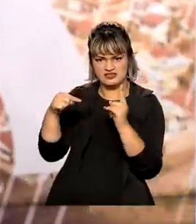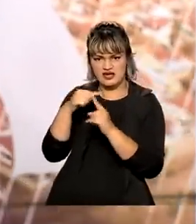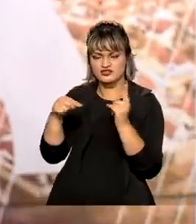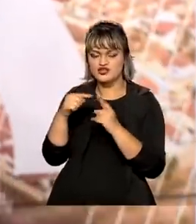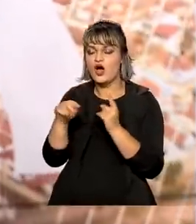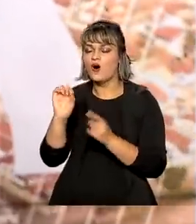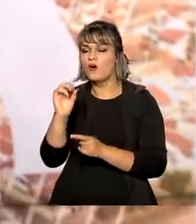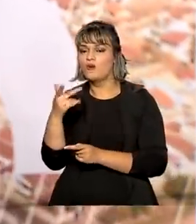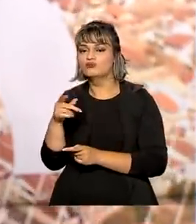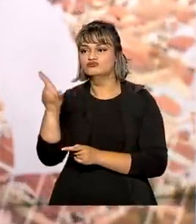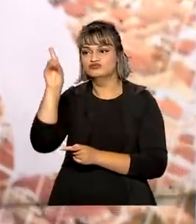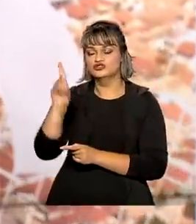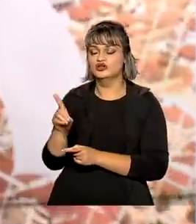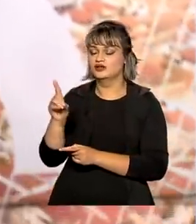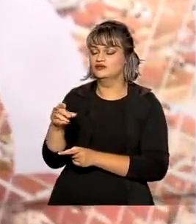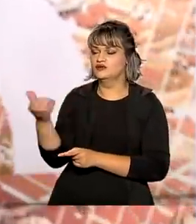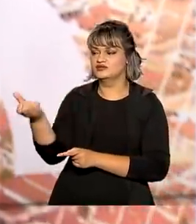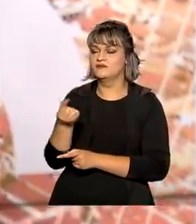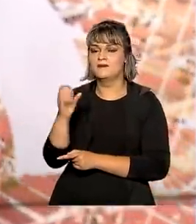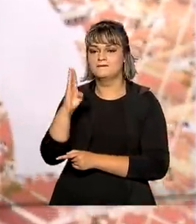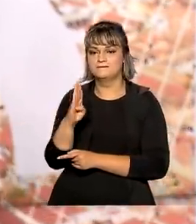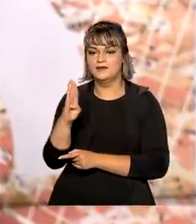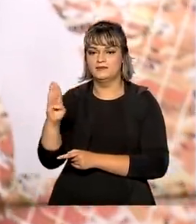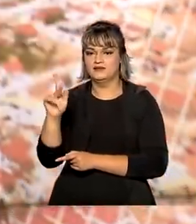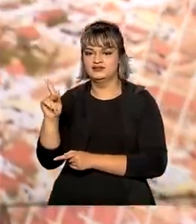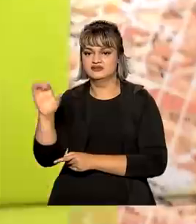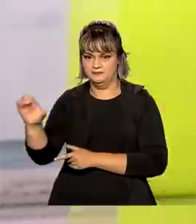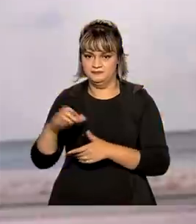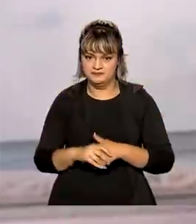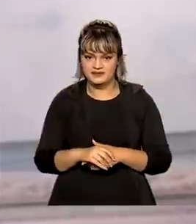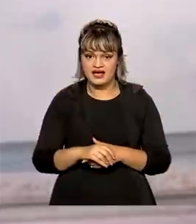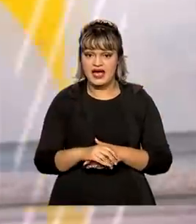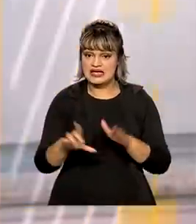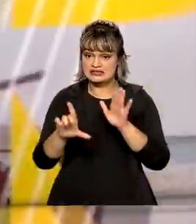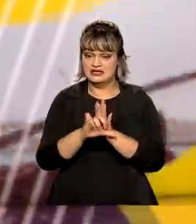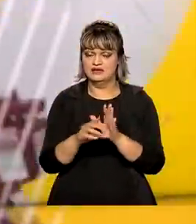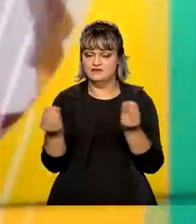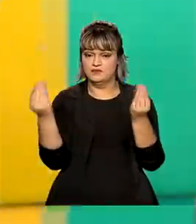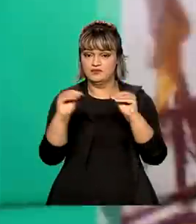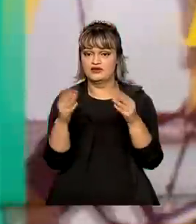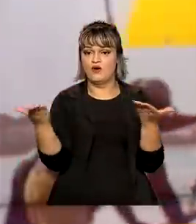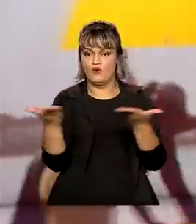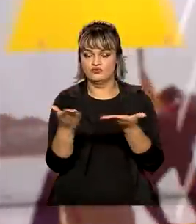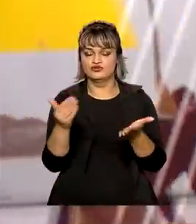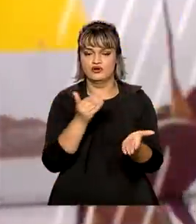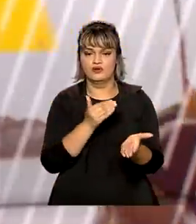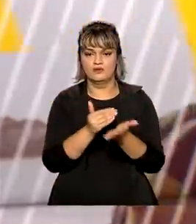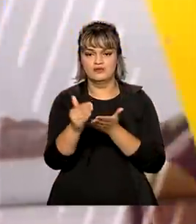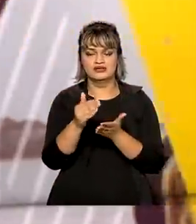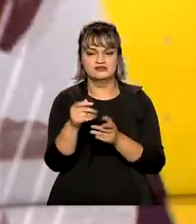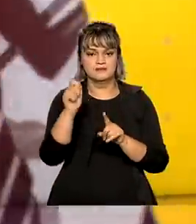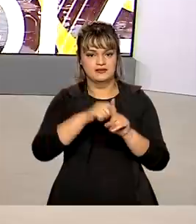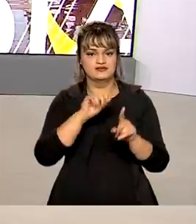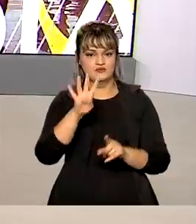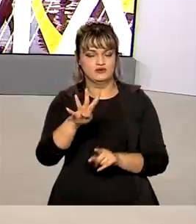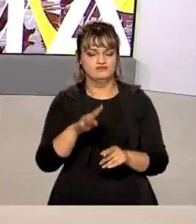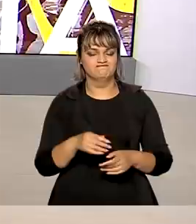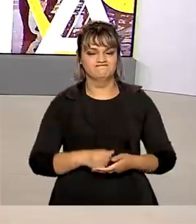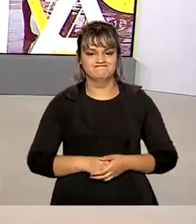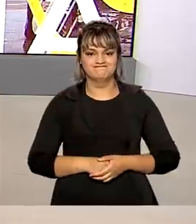quem recebe o BPC, o Benefício de Prestação Continuada. A lei publicada hoje entra em vigor em quatro meses.